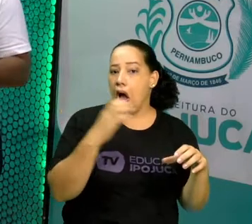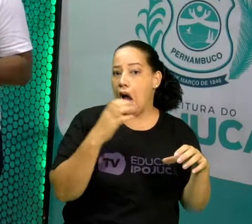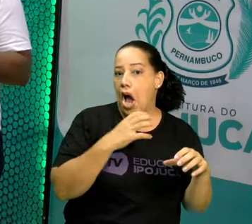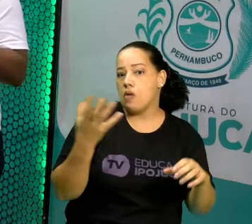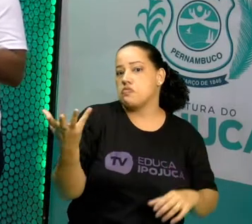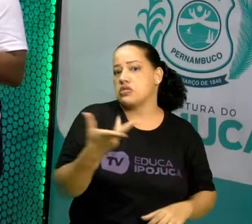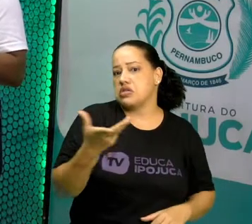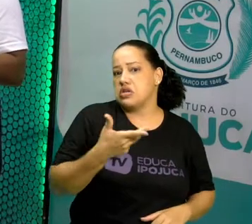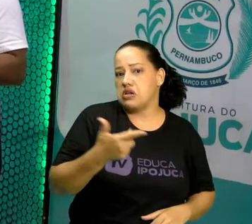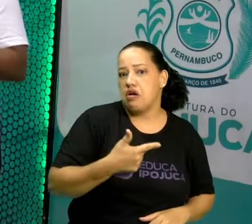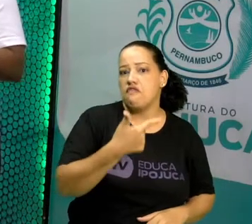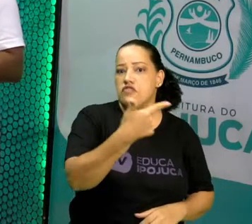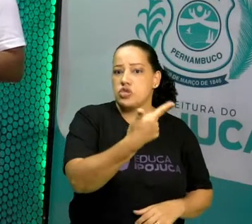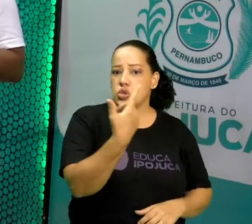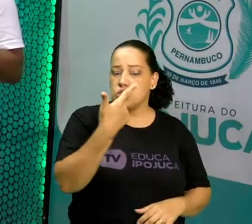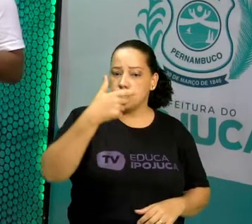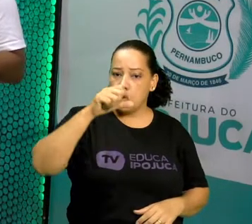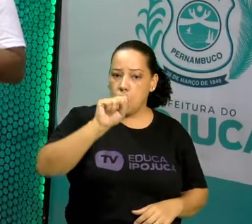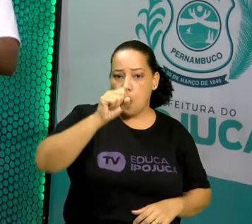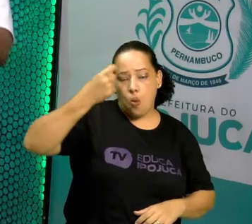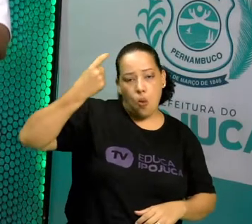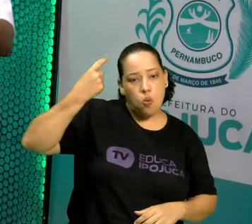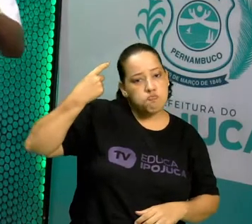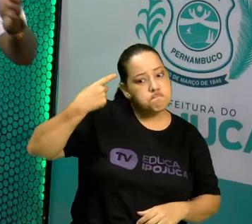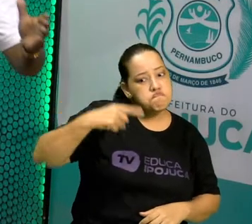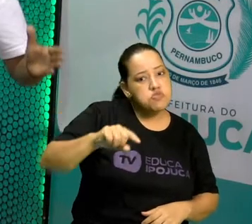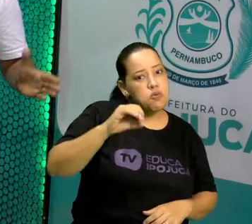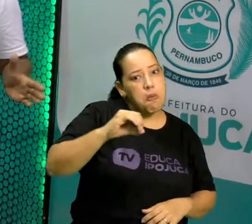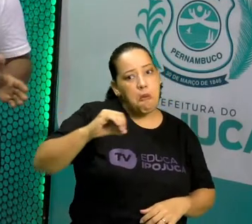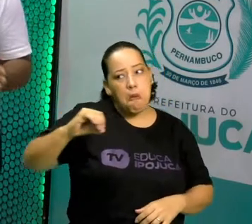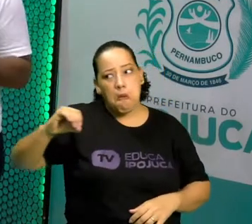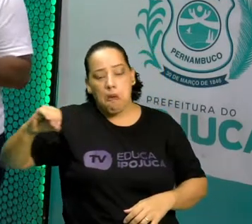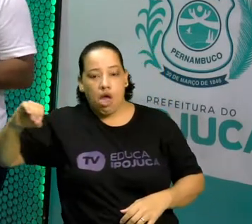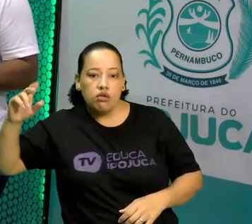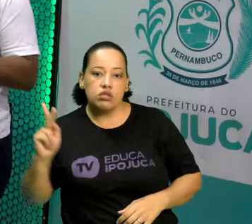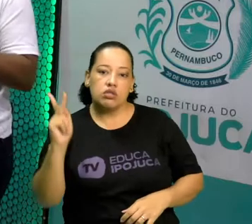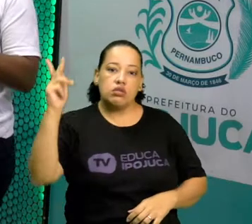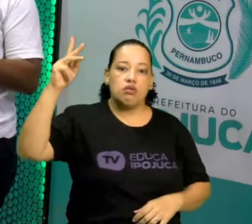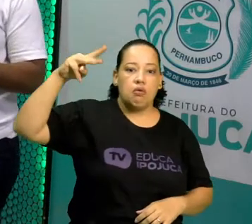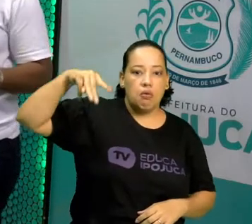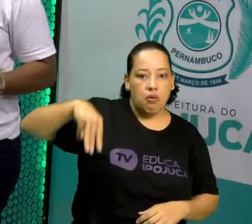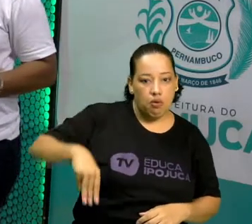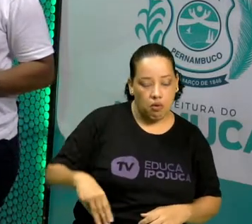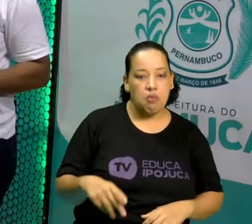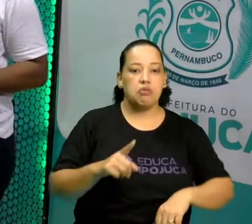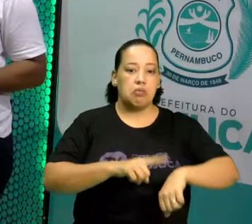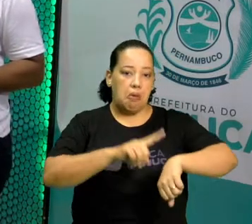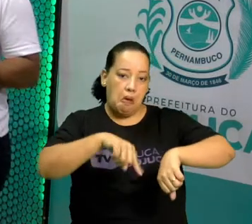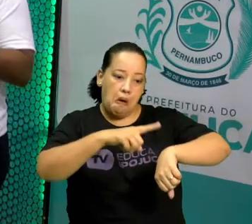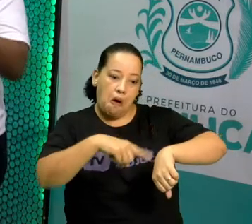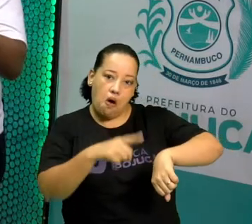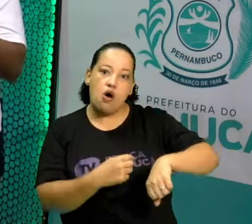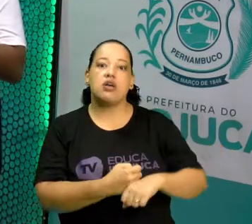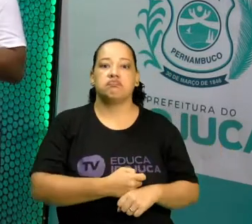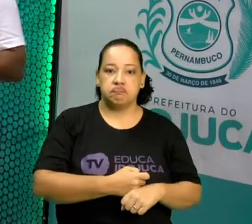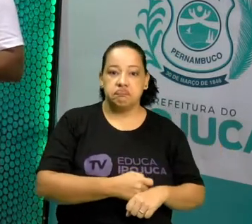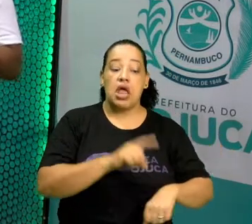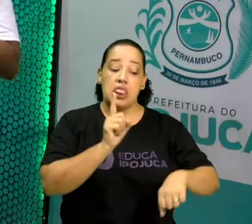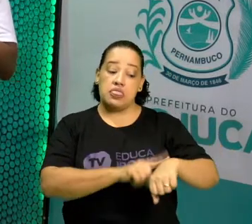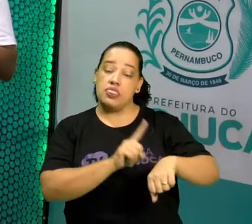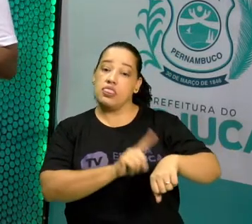quilômetros por hora e dá uma volta em torno do planeta em 90 minutos. O